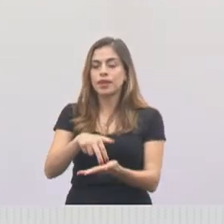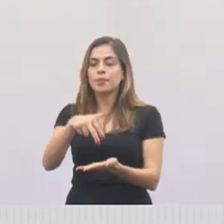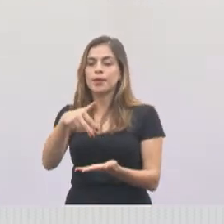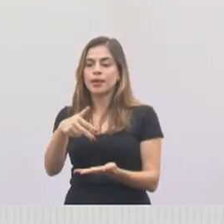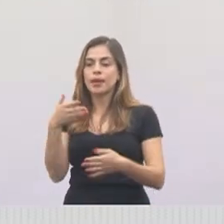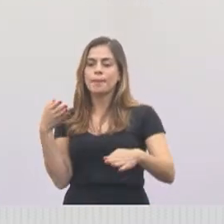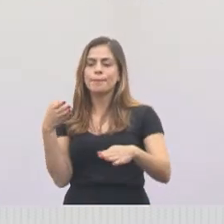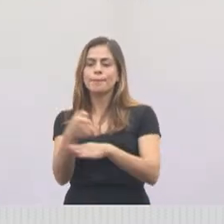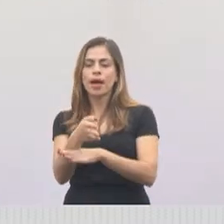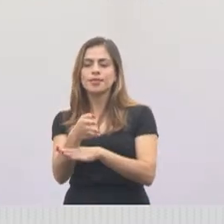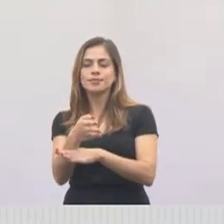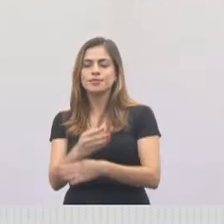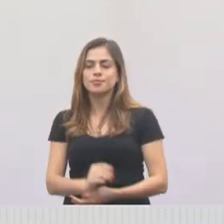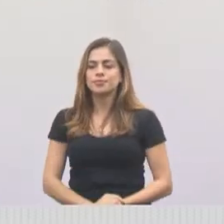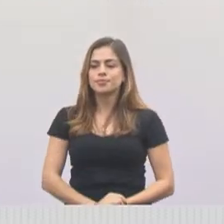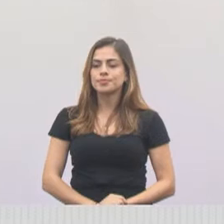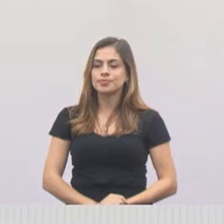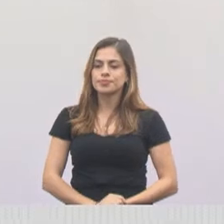Participe!